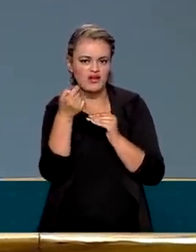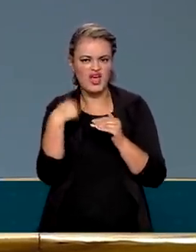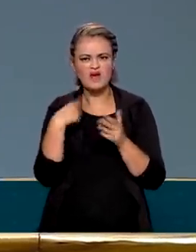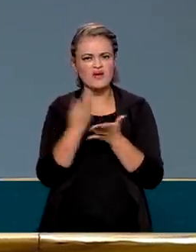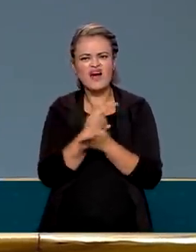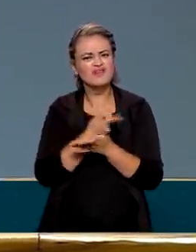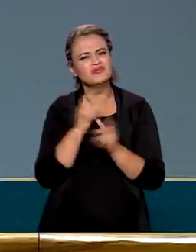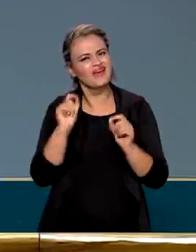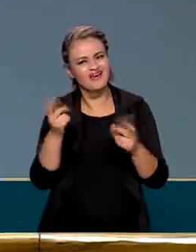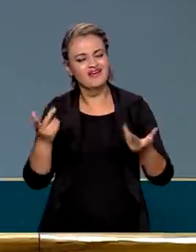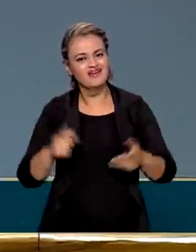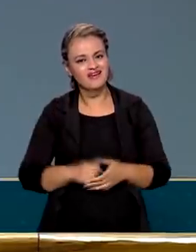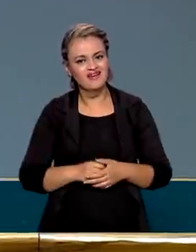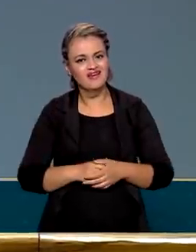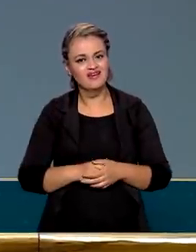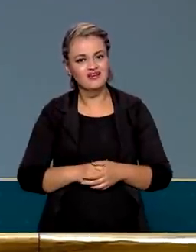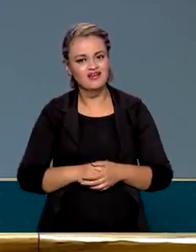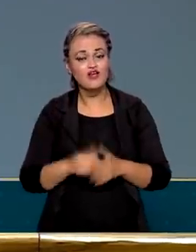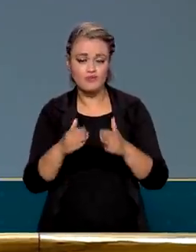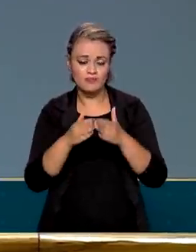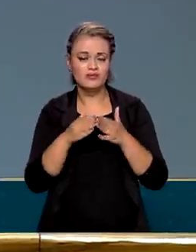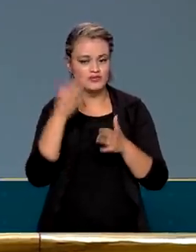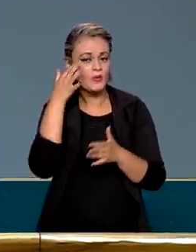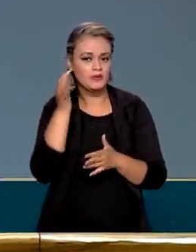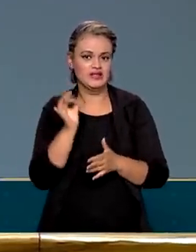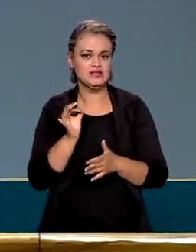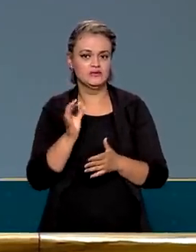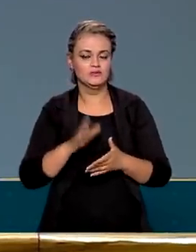Então, eu peço só essa compreensão, entendeu?